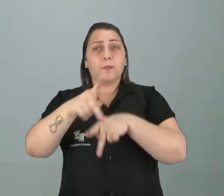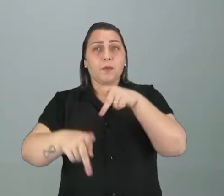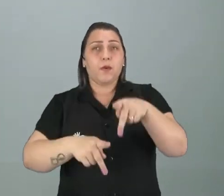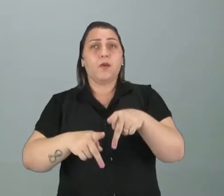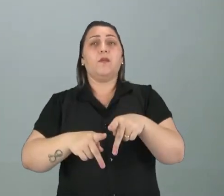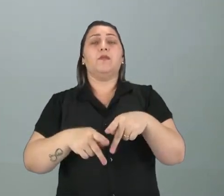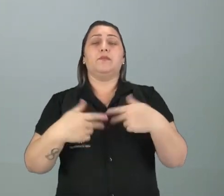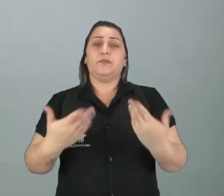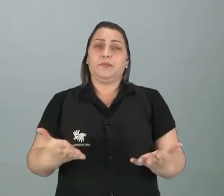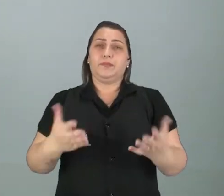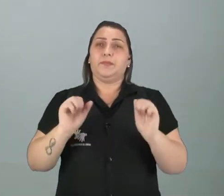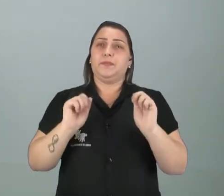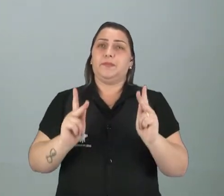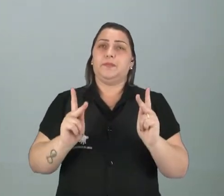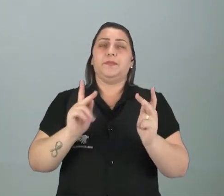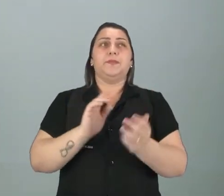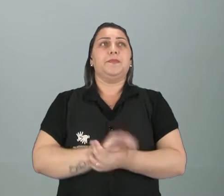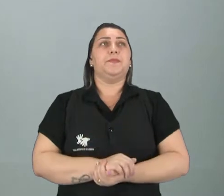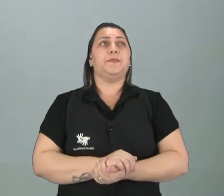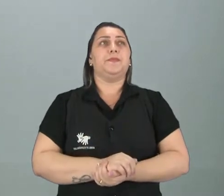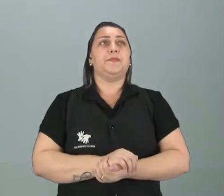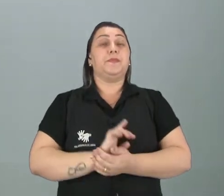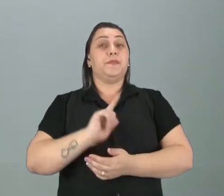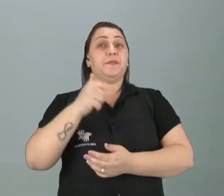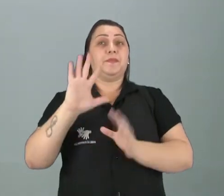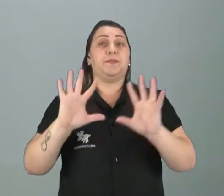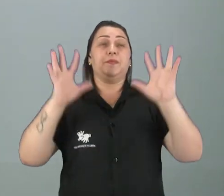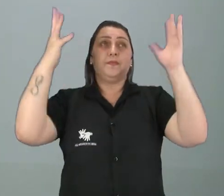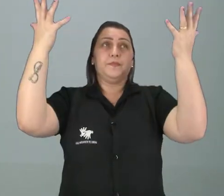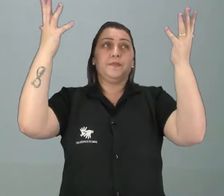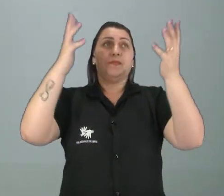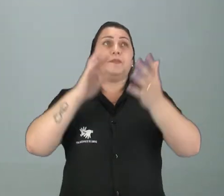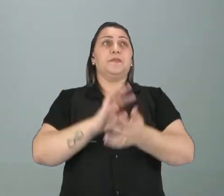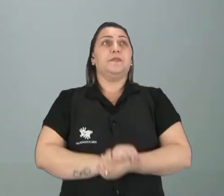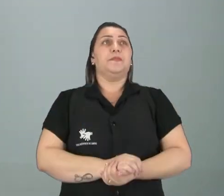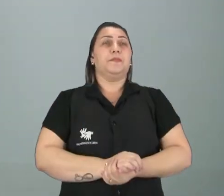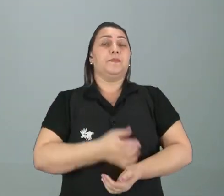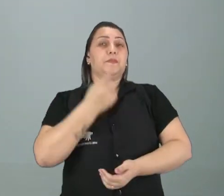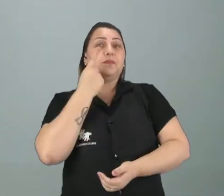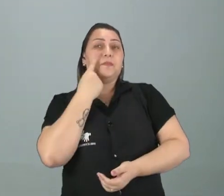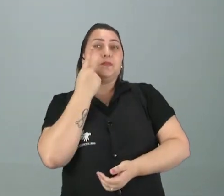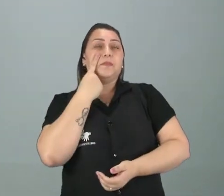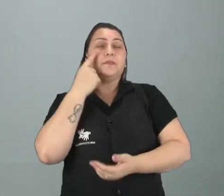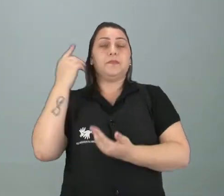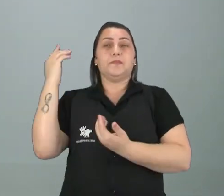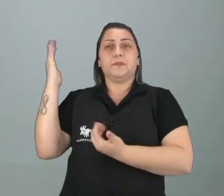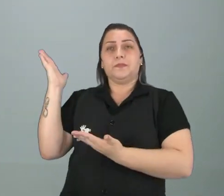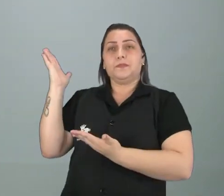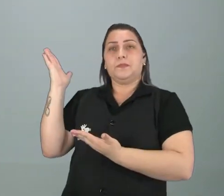povo, ok? E a outra festa aqui, ó... Observe aqui comigo.